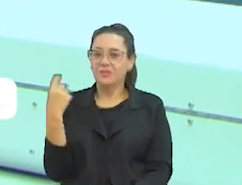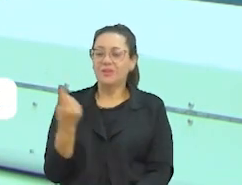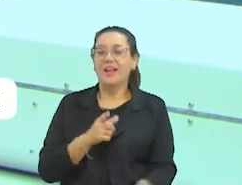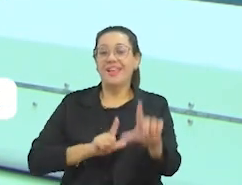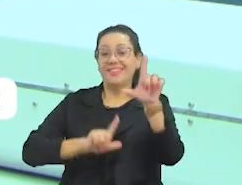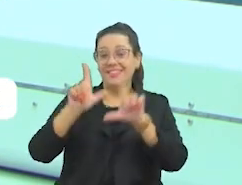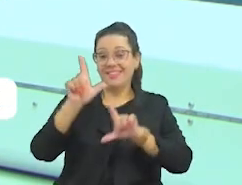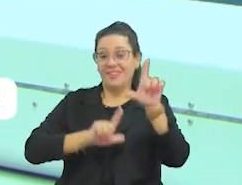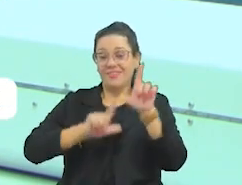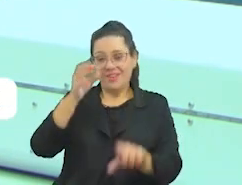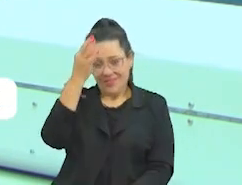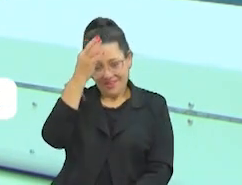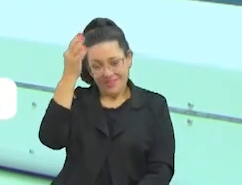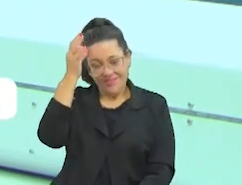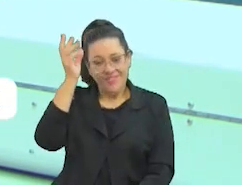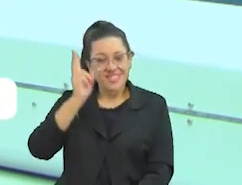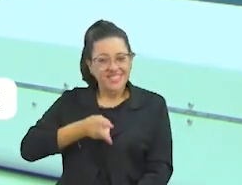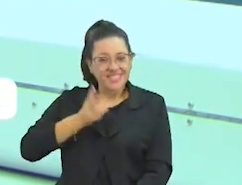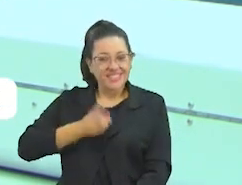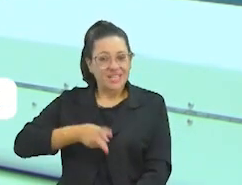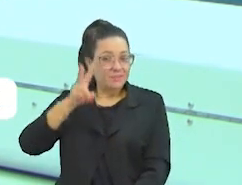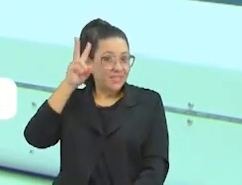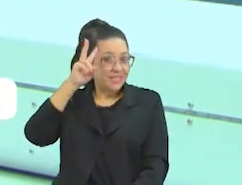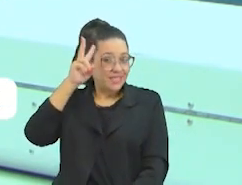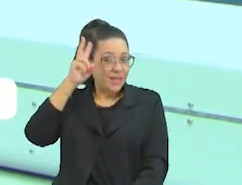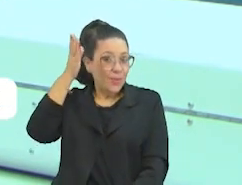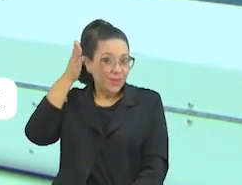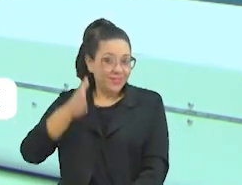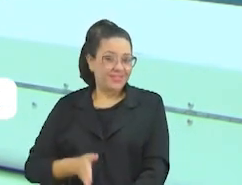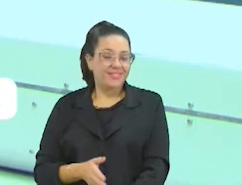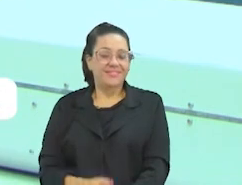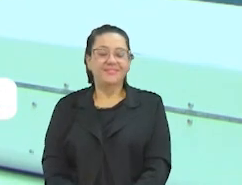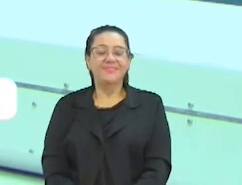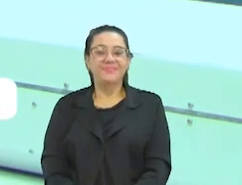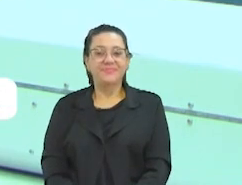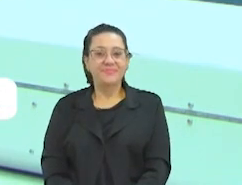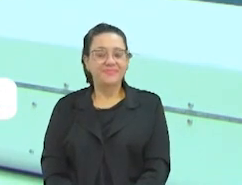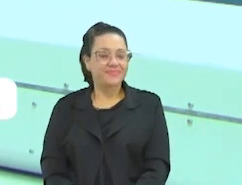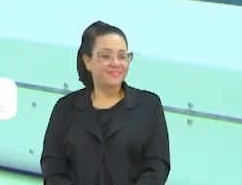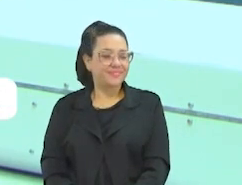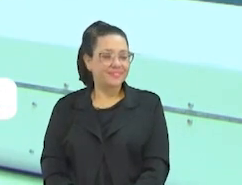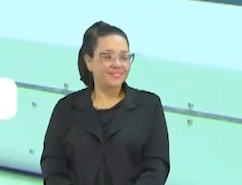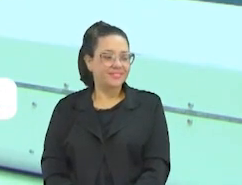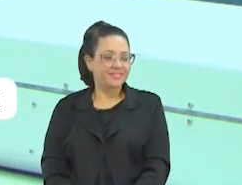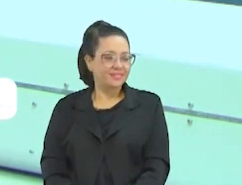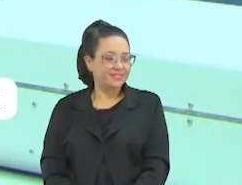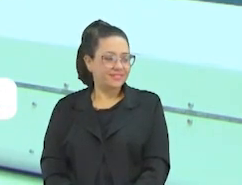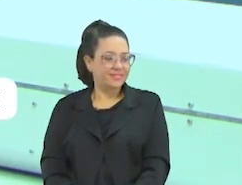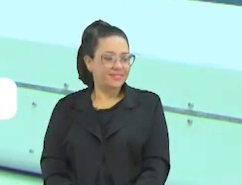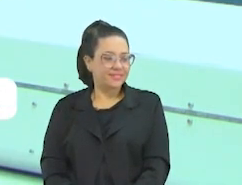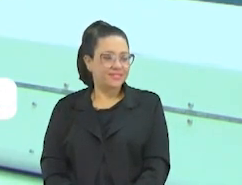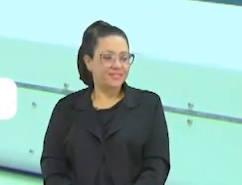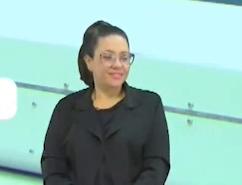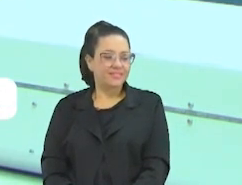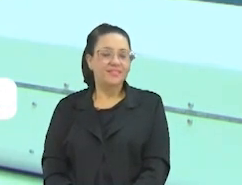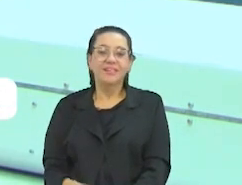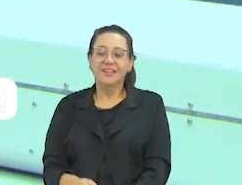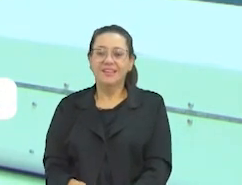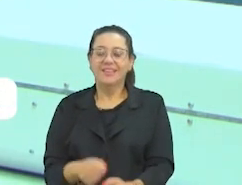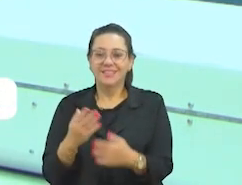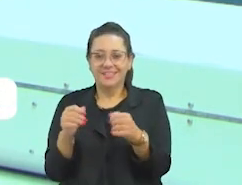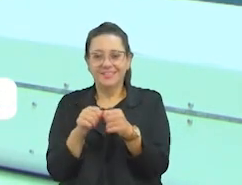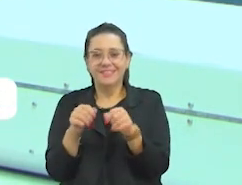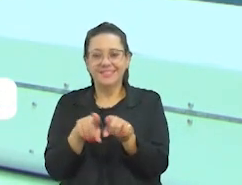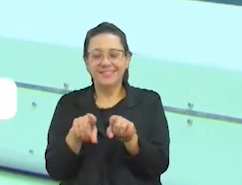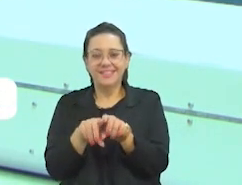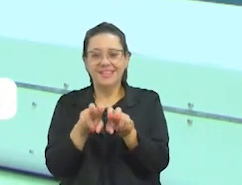Unifev. Daniel, você, atual presidente da Câmara, para o próximo Bieno, gostaria que você falasse sobre esse início do trabalho no comando